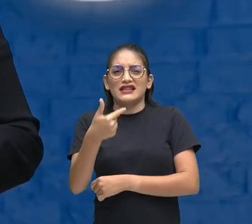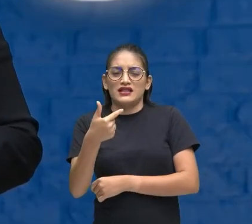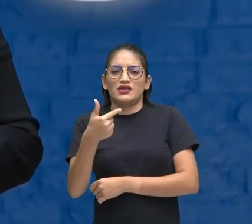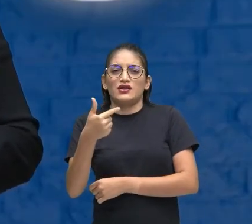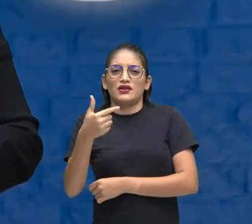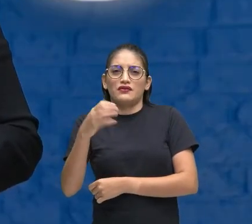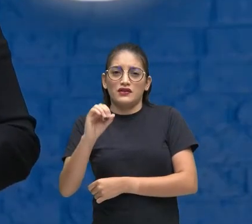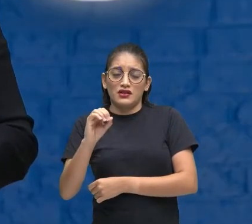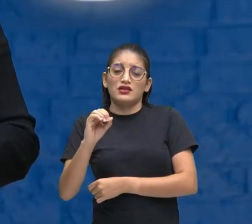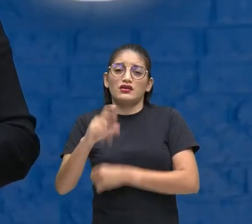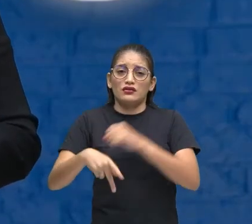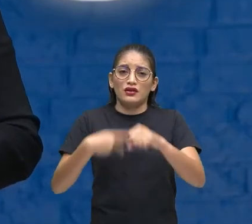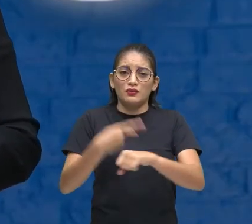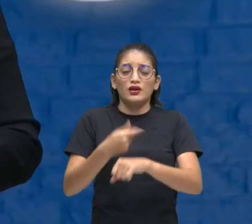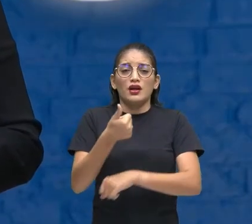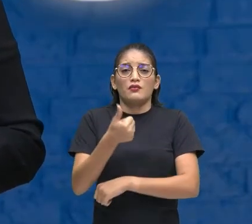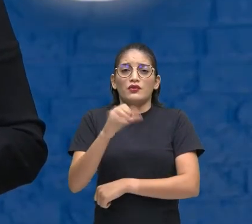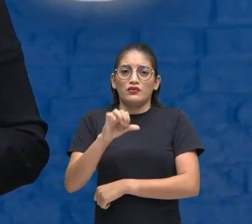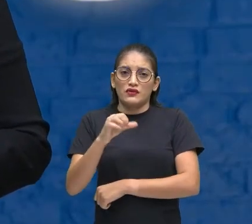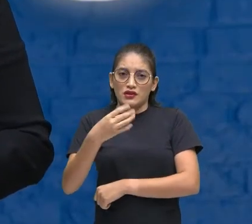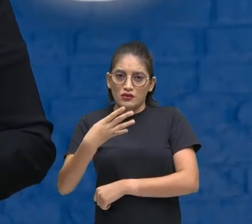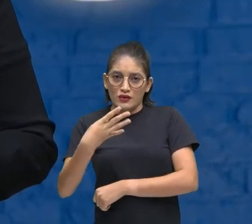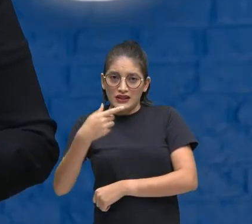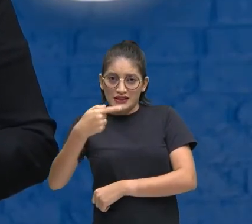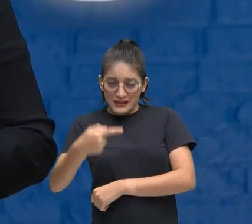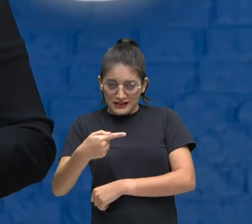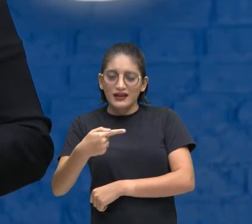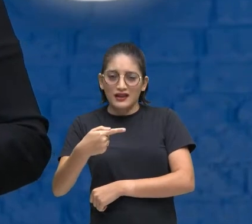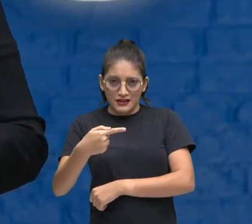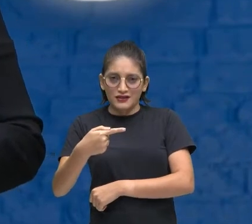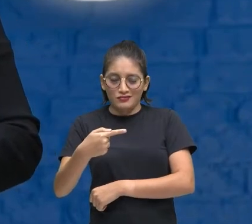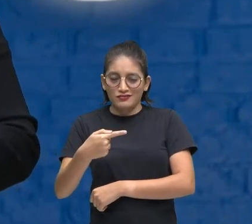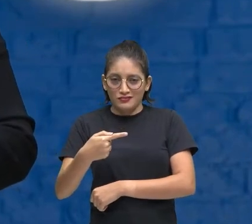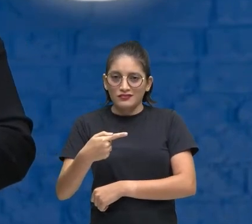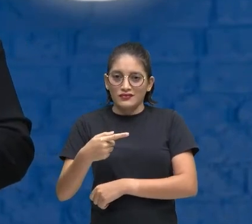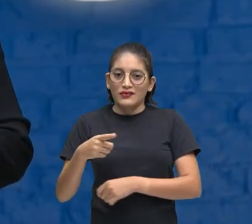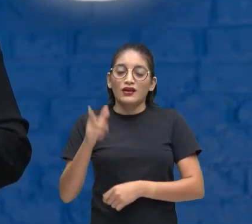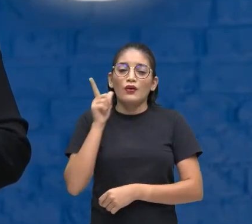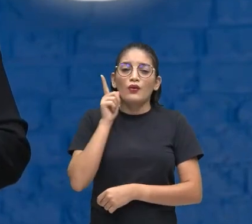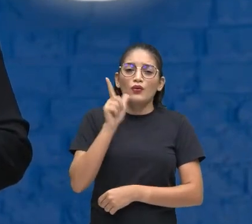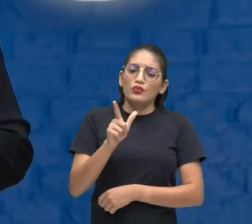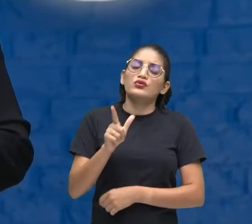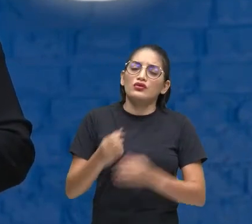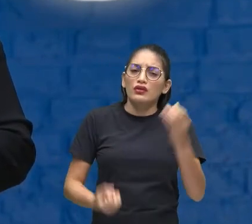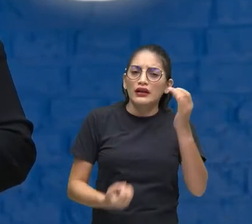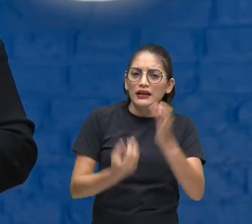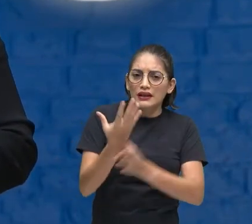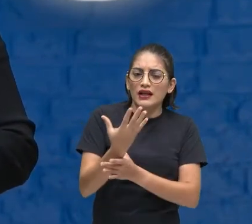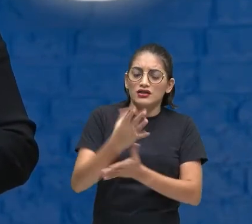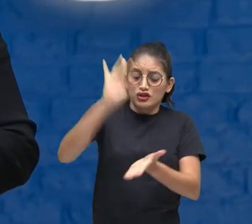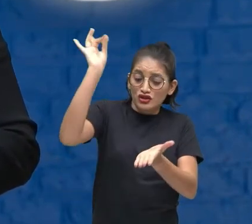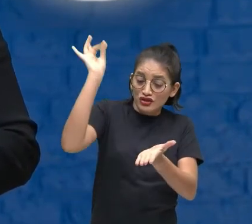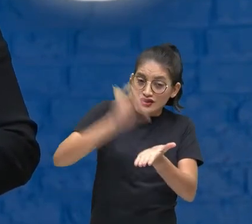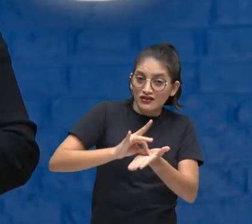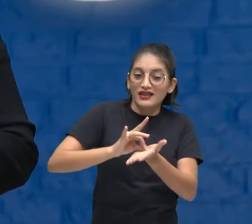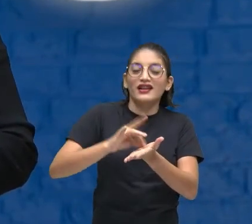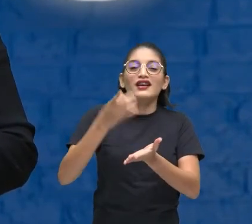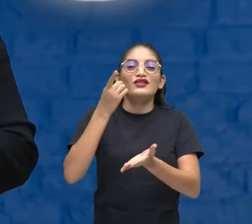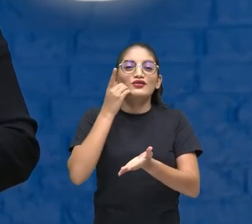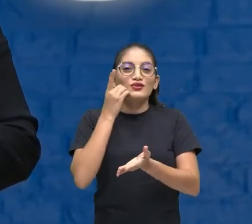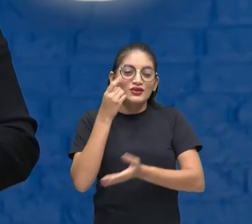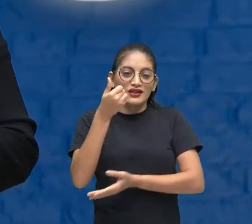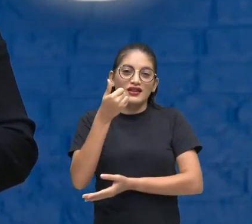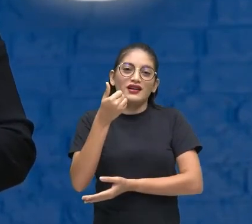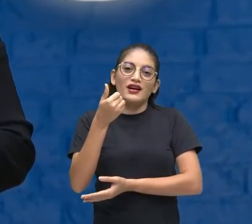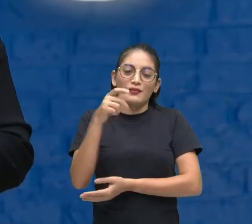Que foi em 1947 Né Em que se formou a comissão Pró-oficialização do dia do professor